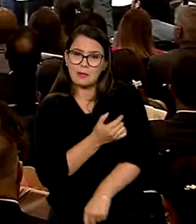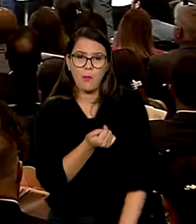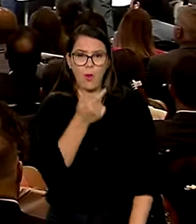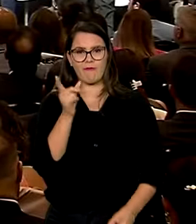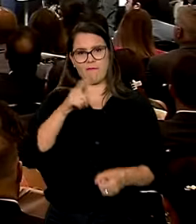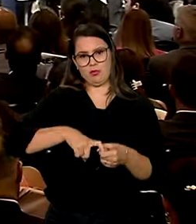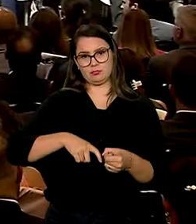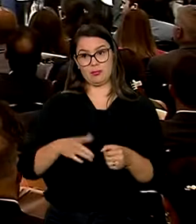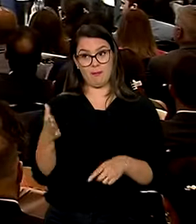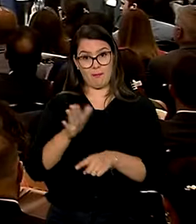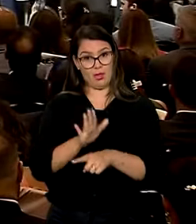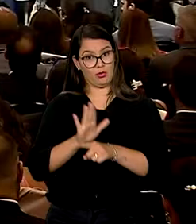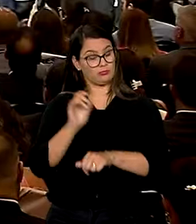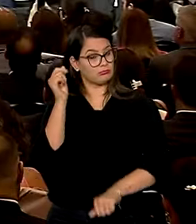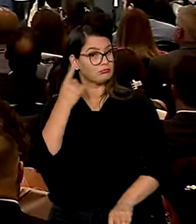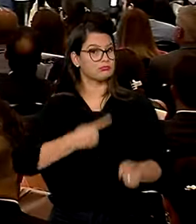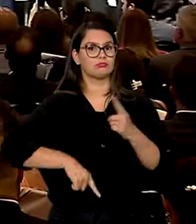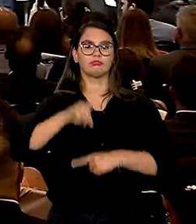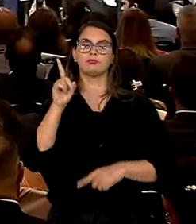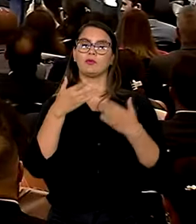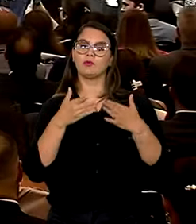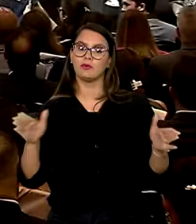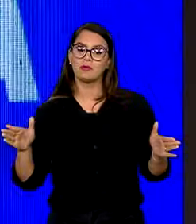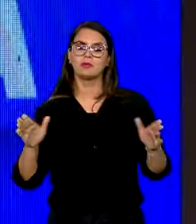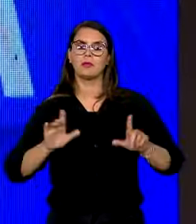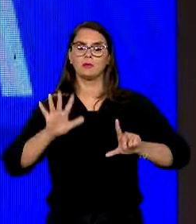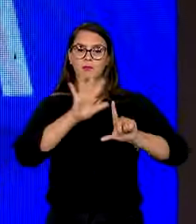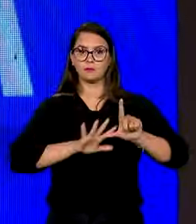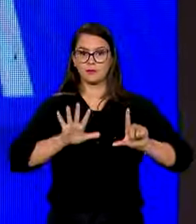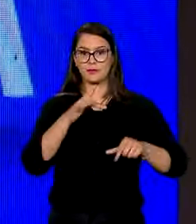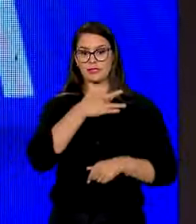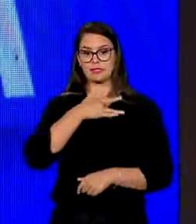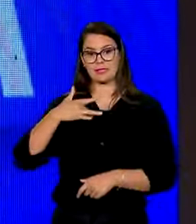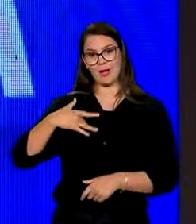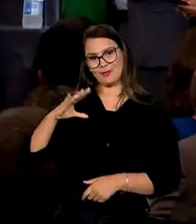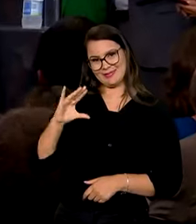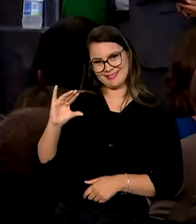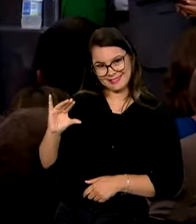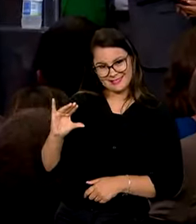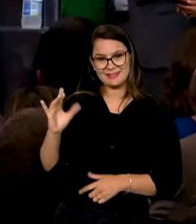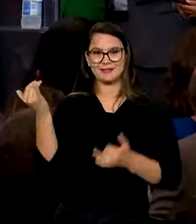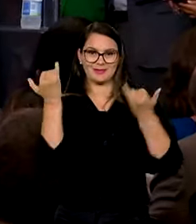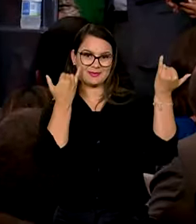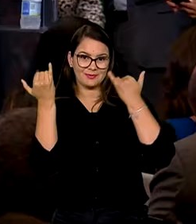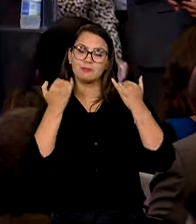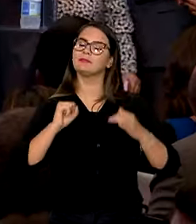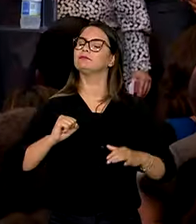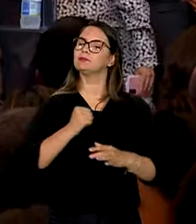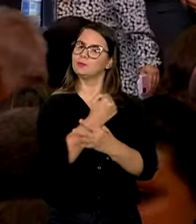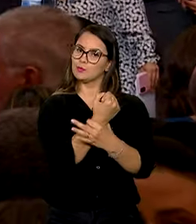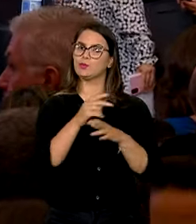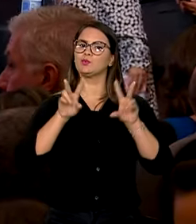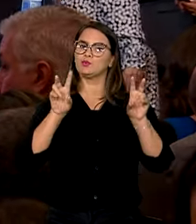Para ajudar a reverter este quadro, foi lançado o portal Saúde e Consciência, com informações seguras